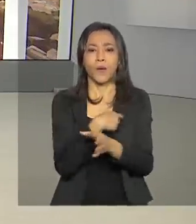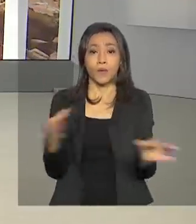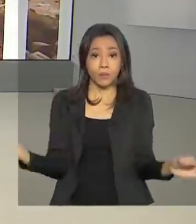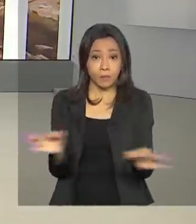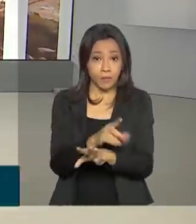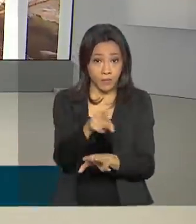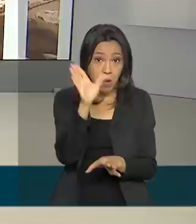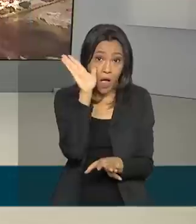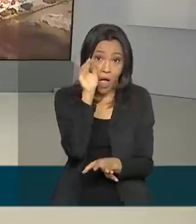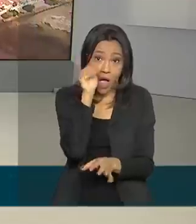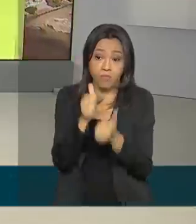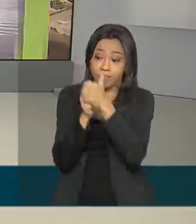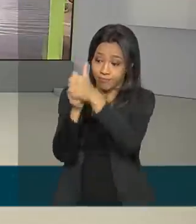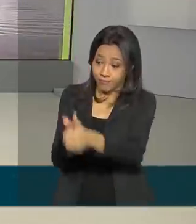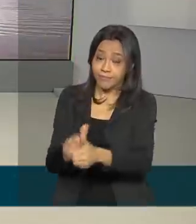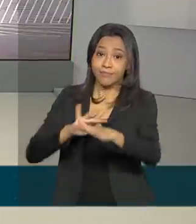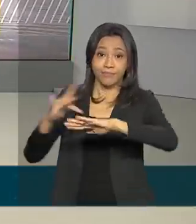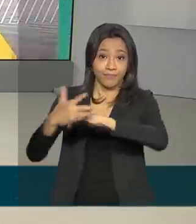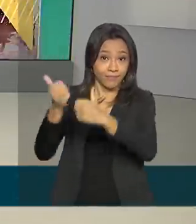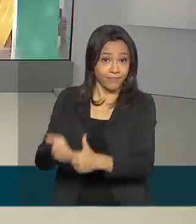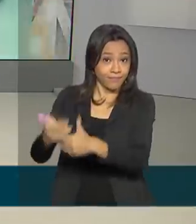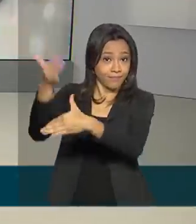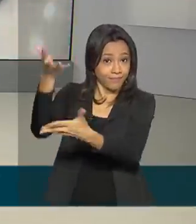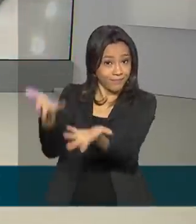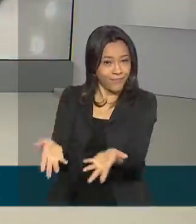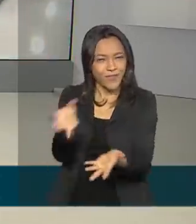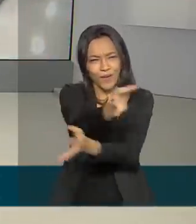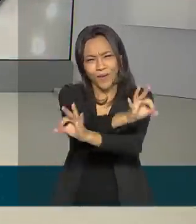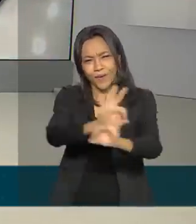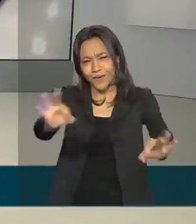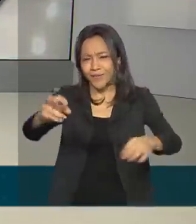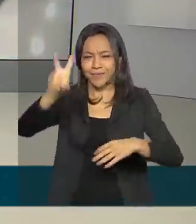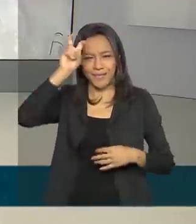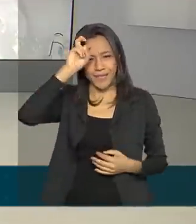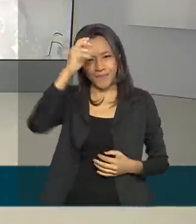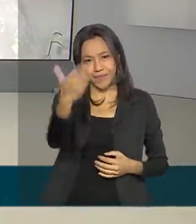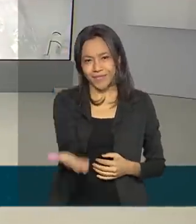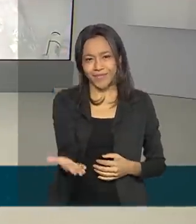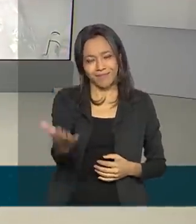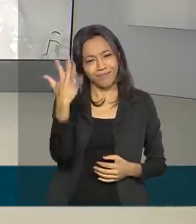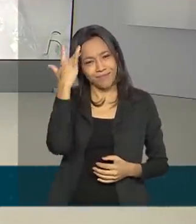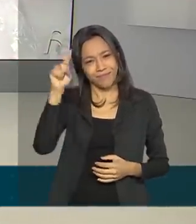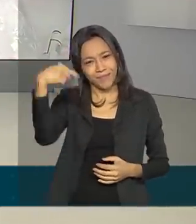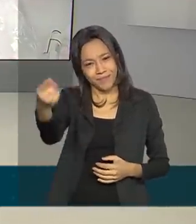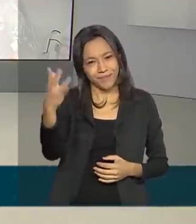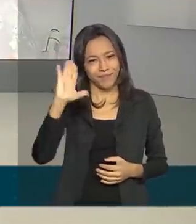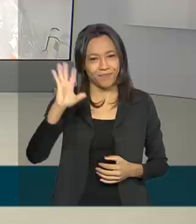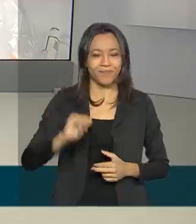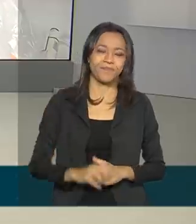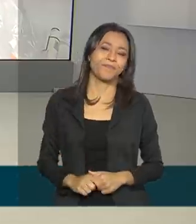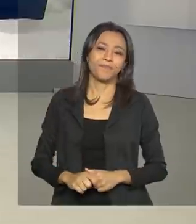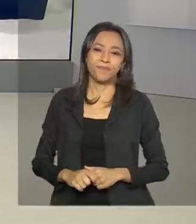aqui, você pode nos acompanhar também pelas nossas redes sociais. Uma ótima quinta-feira para você e até a próxima. Tchau!